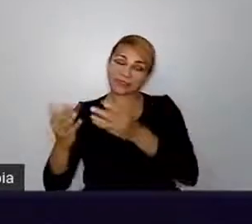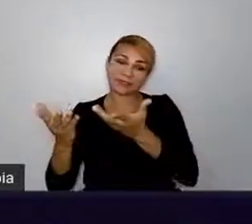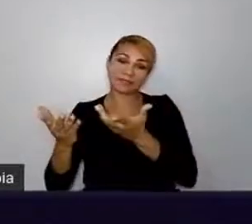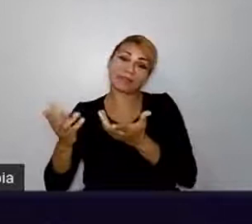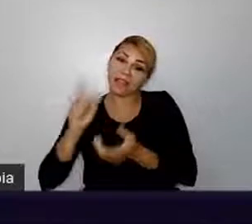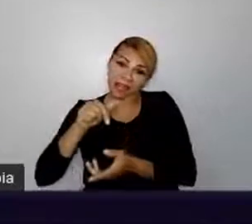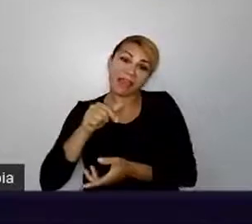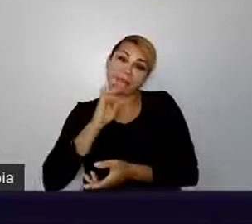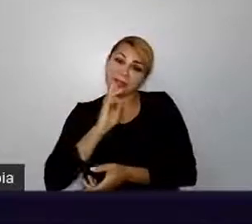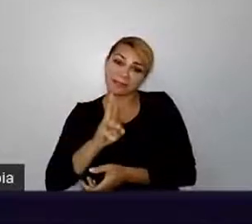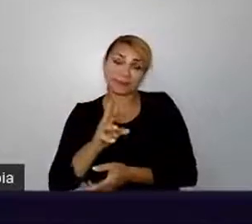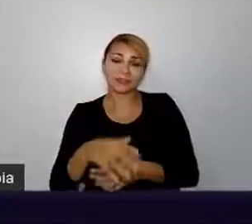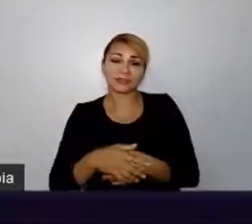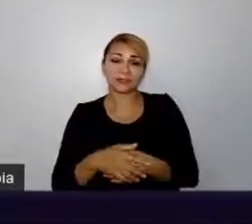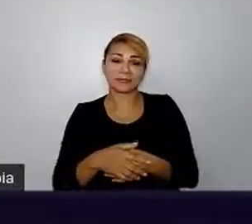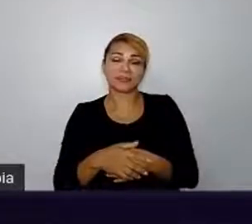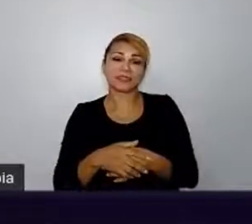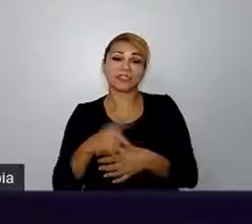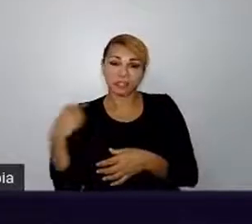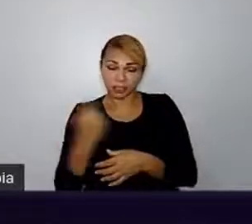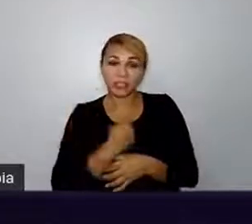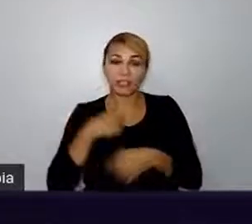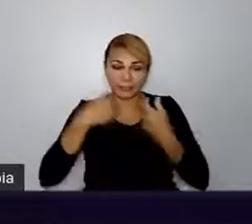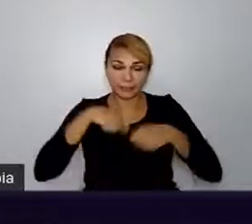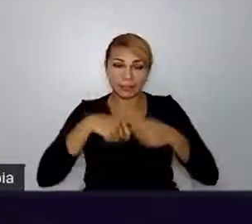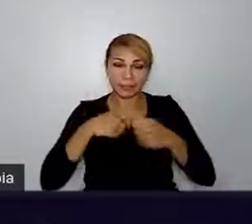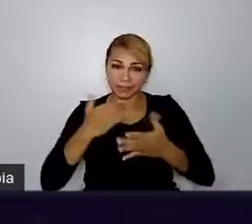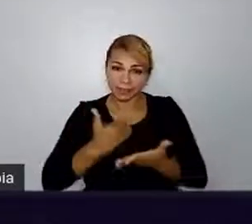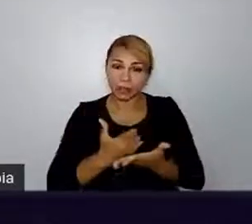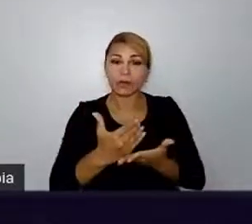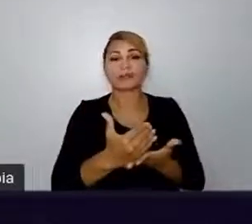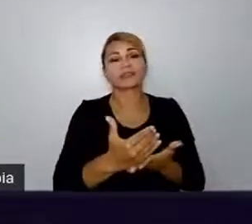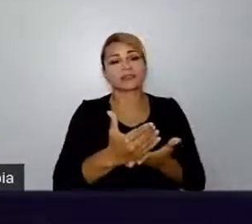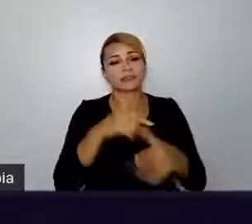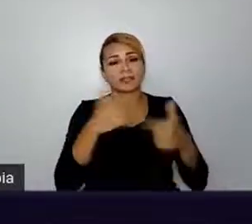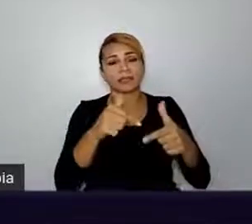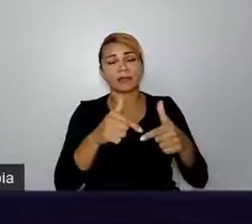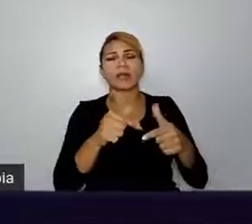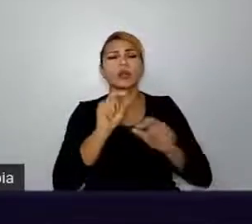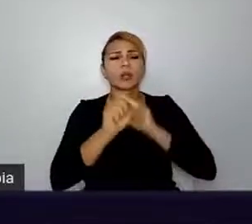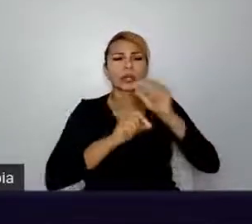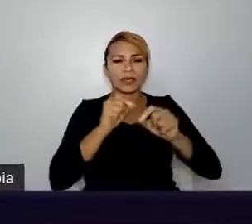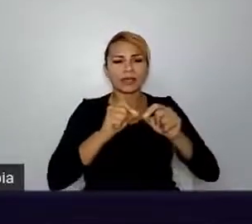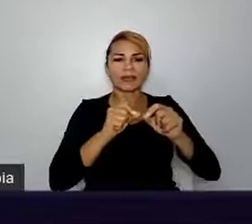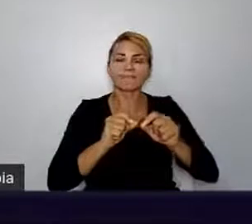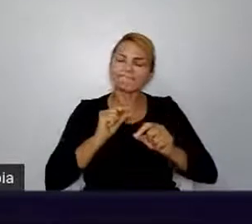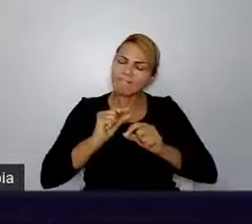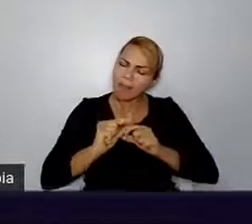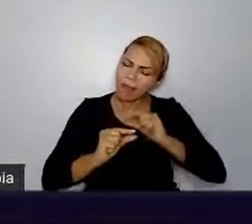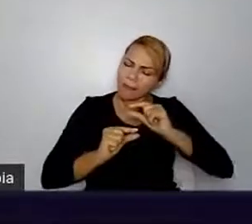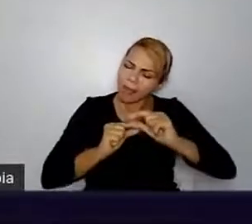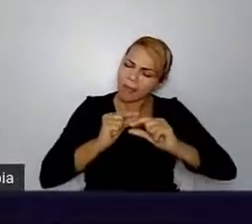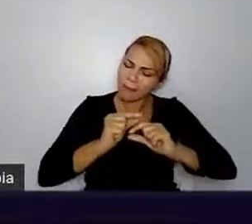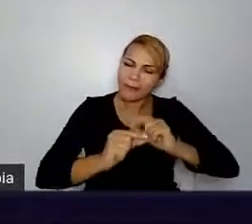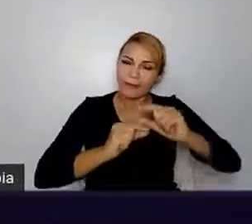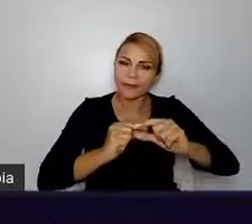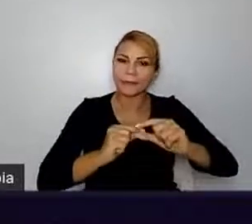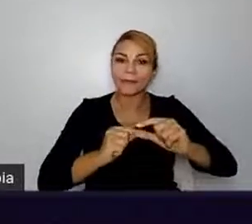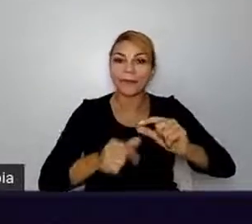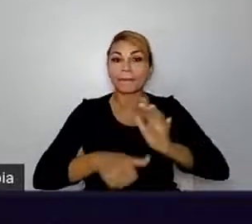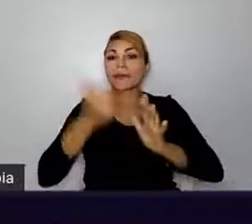acho que para esses casos a gente precisa começar um trabalho de formiguinha mesmo. E a primeira coisa que eu apostaria é